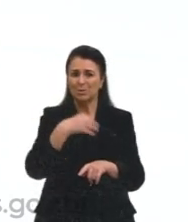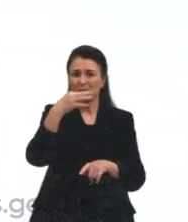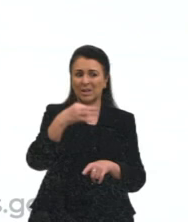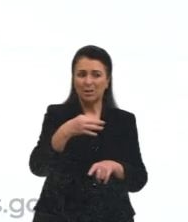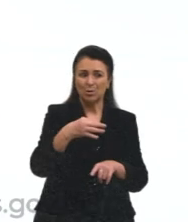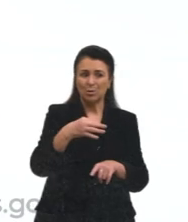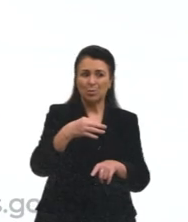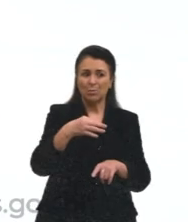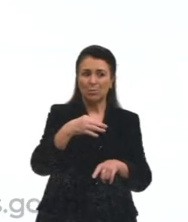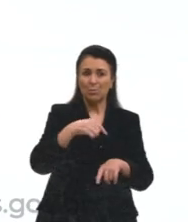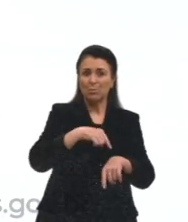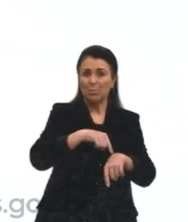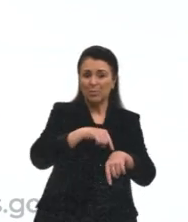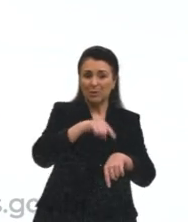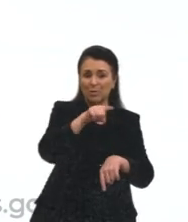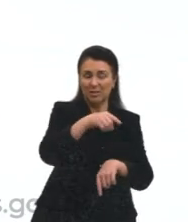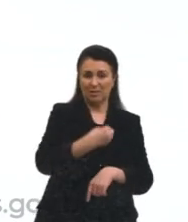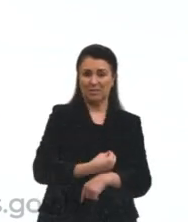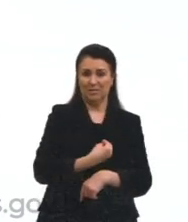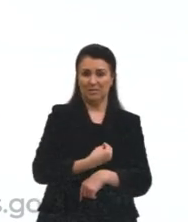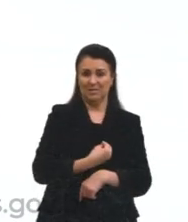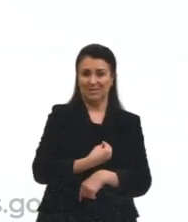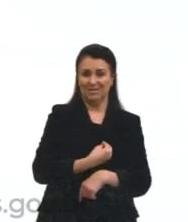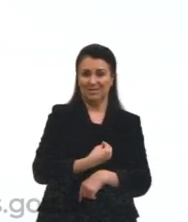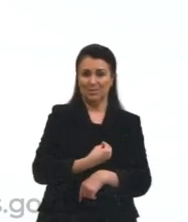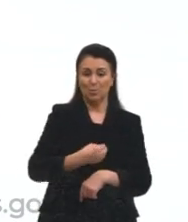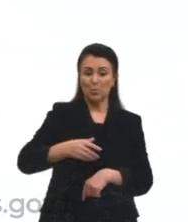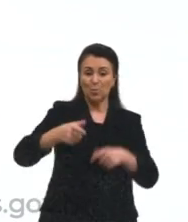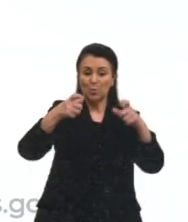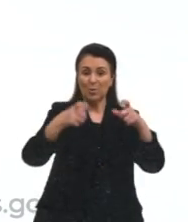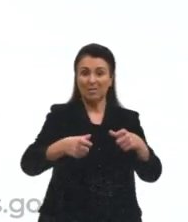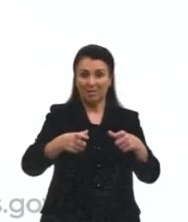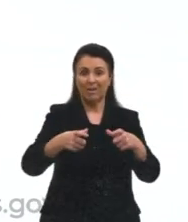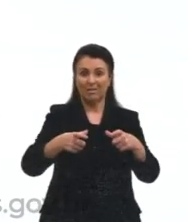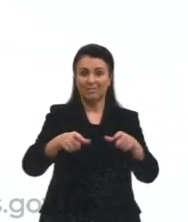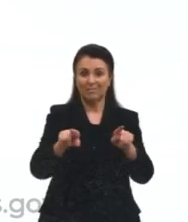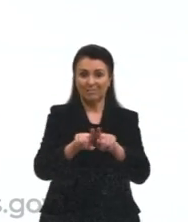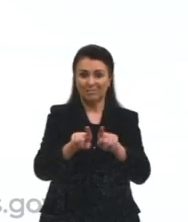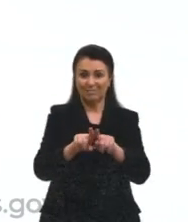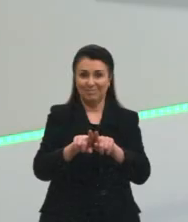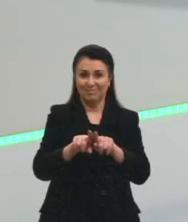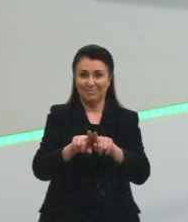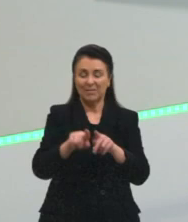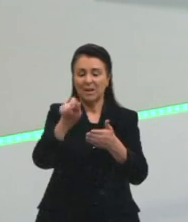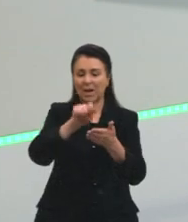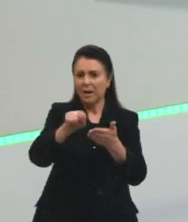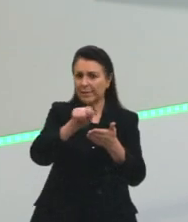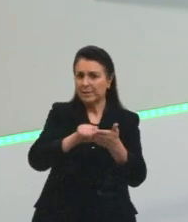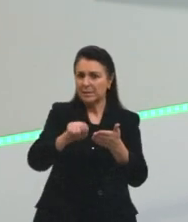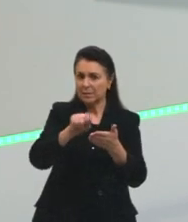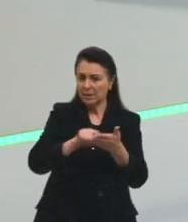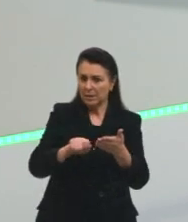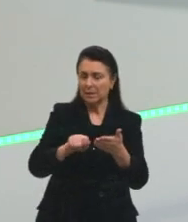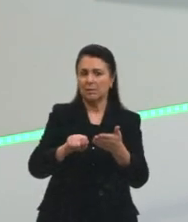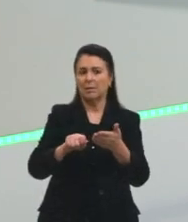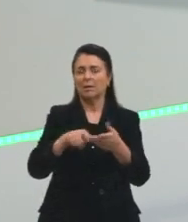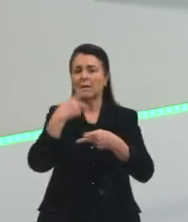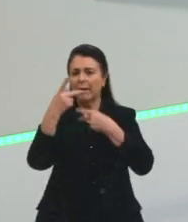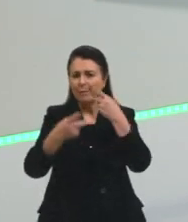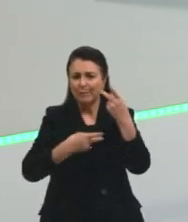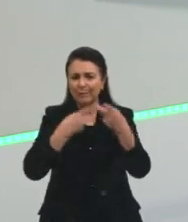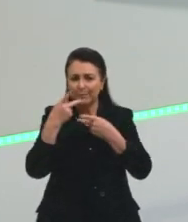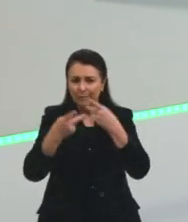para essa situação. Então, apesar de tudo estar escrito, pronunciado,